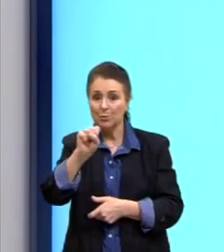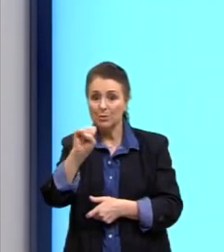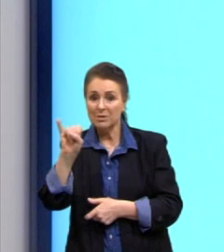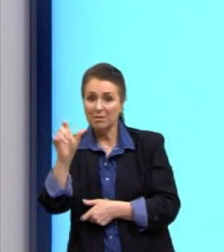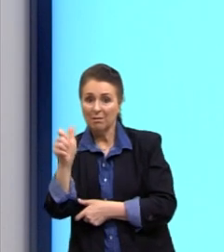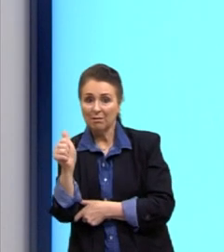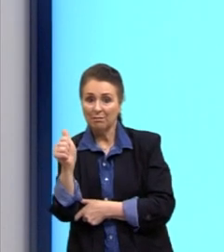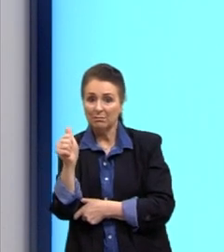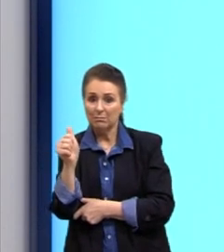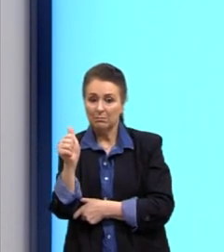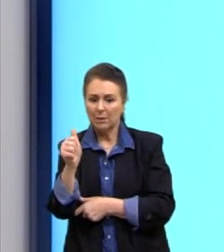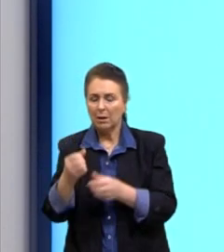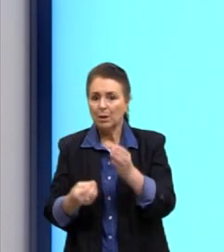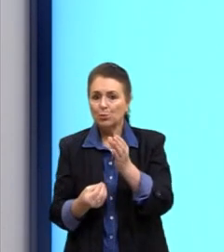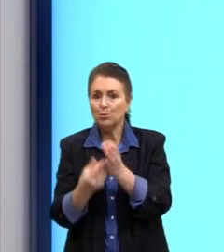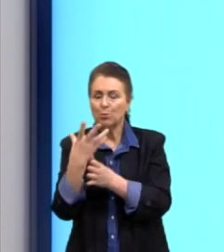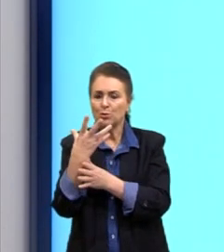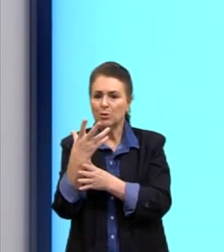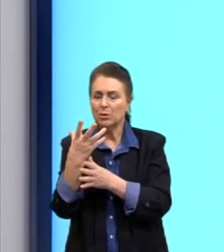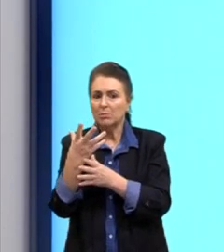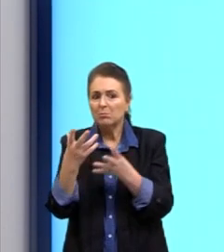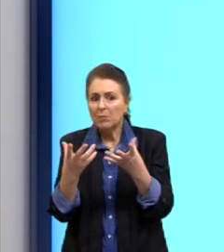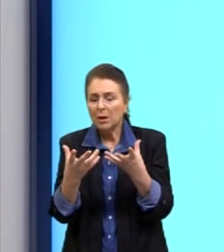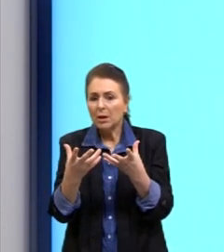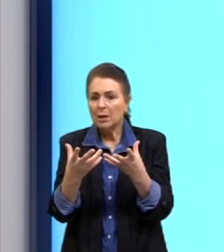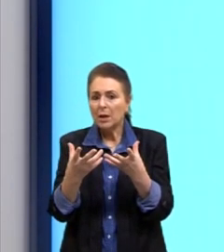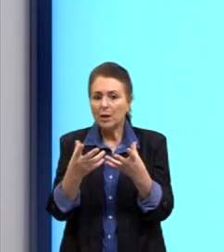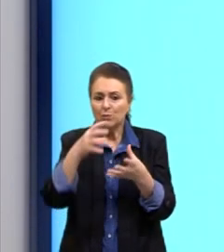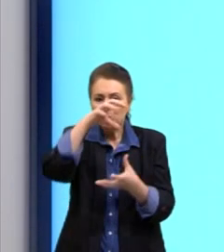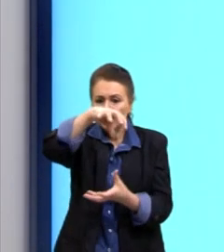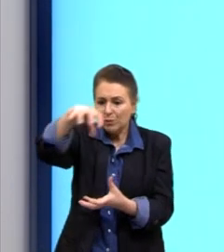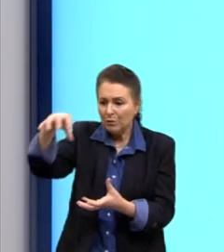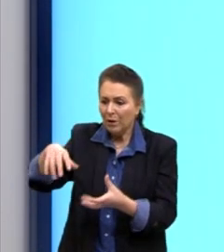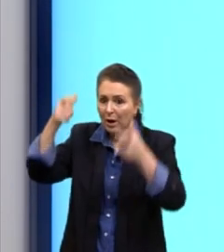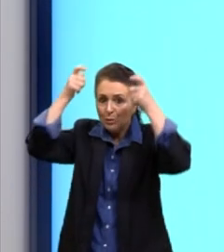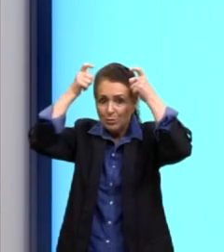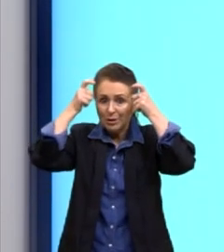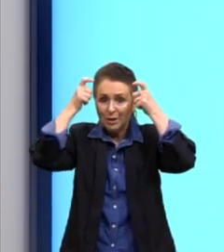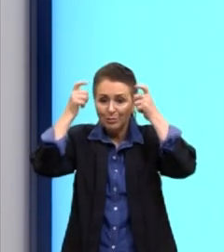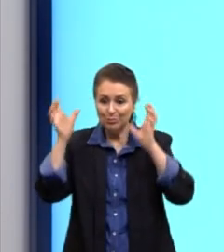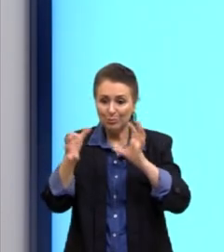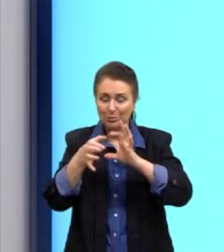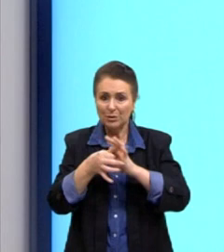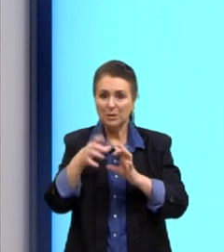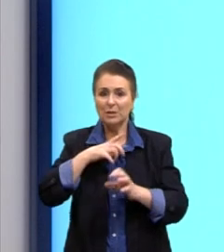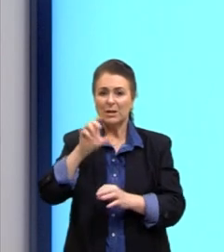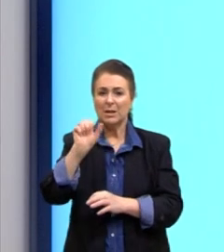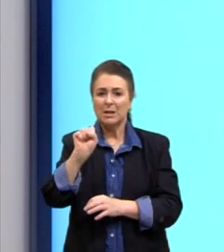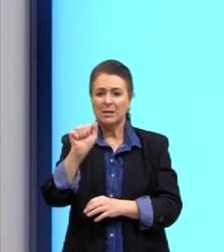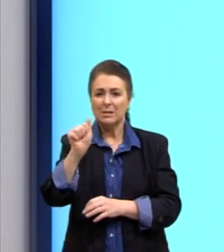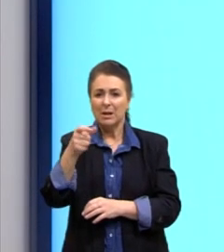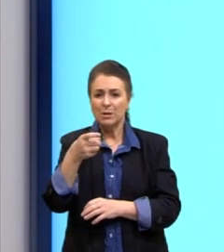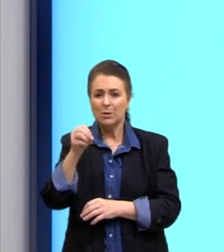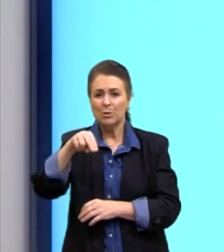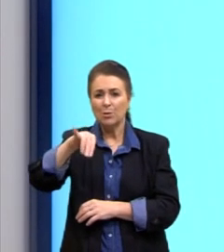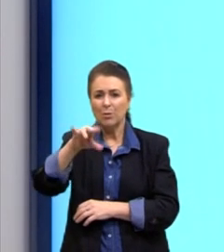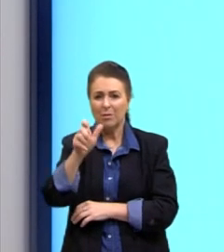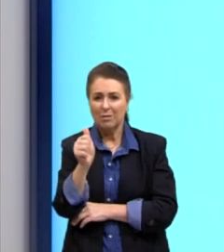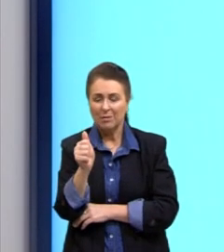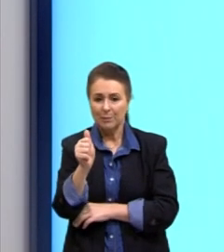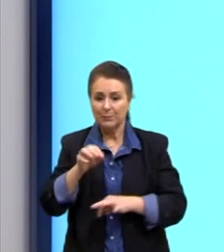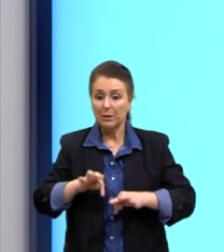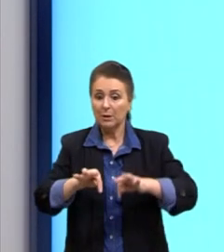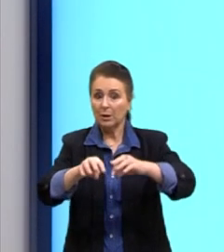Prússia surge reunindo vários outros reinos, mas tinha também a Saxônia. Esse território